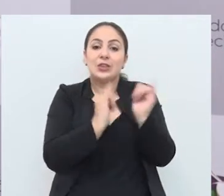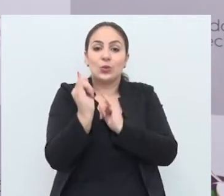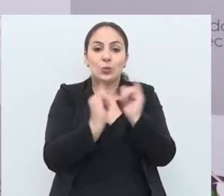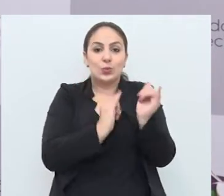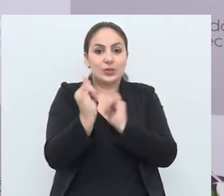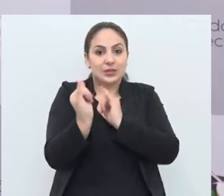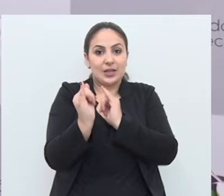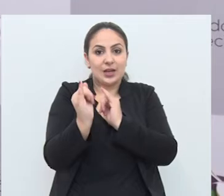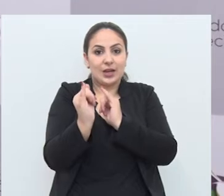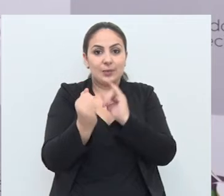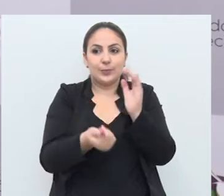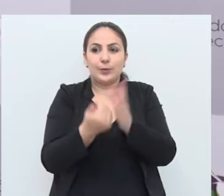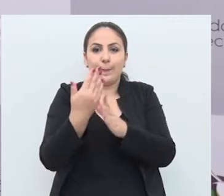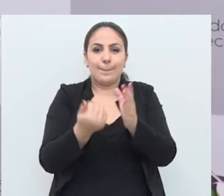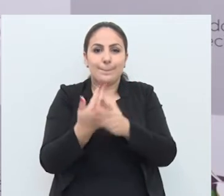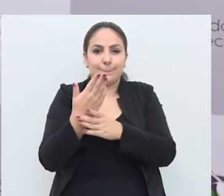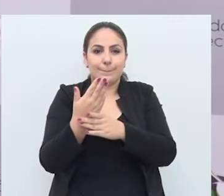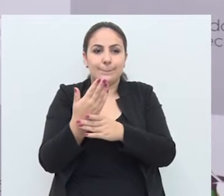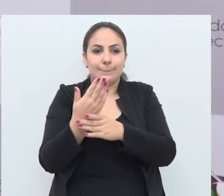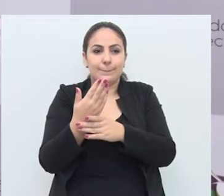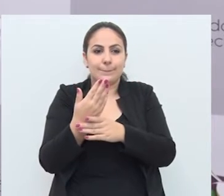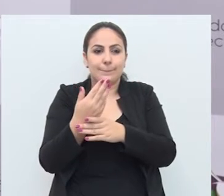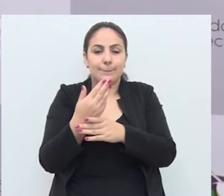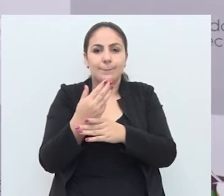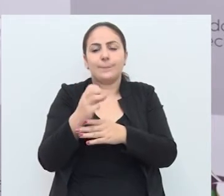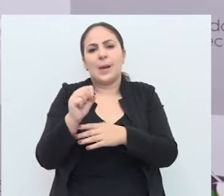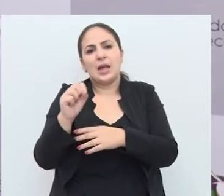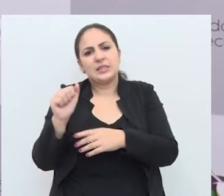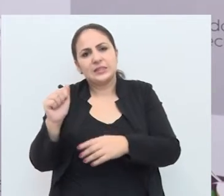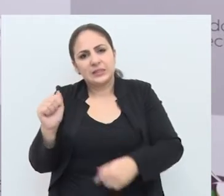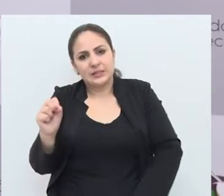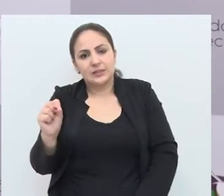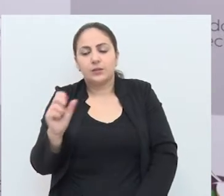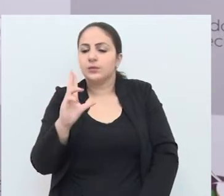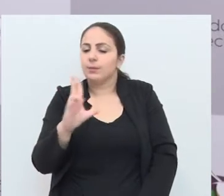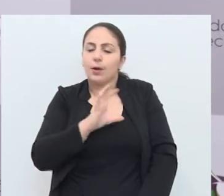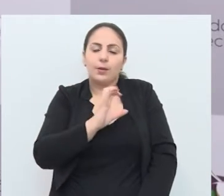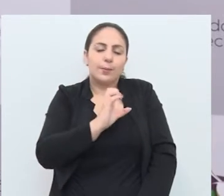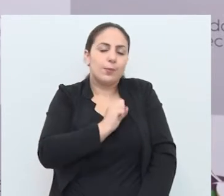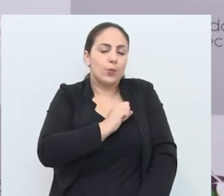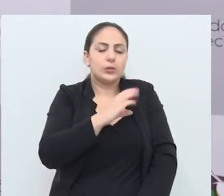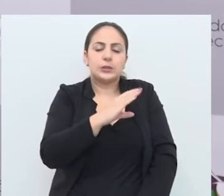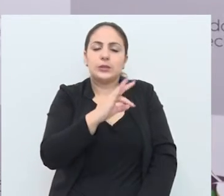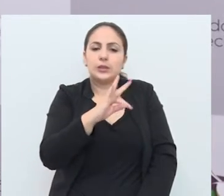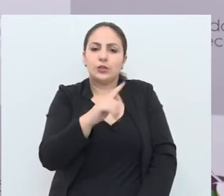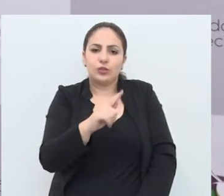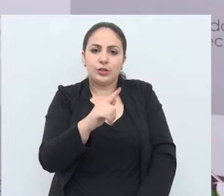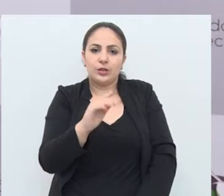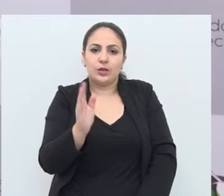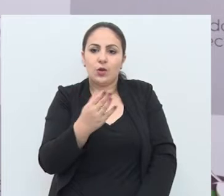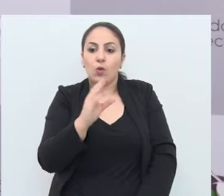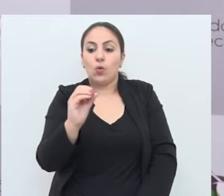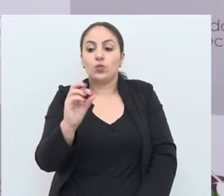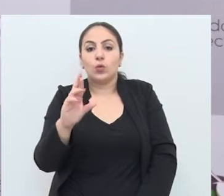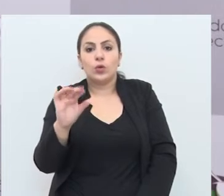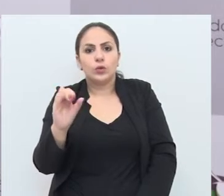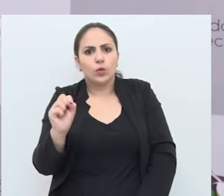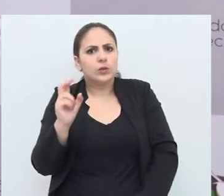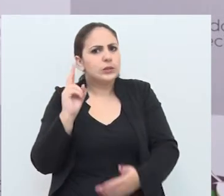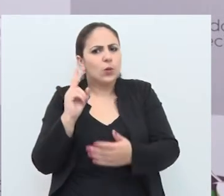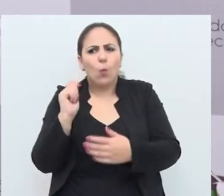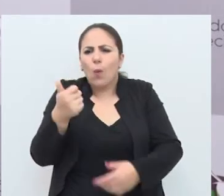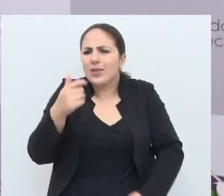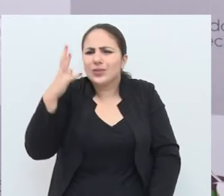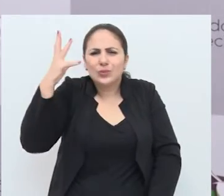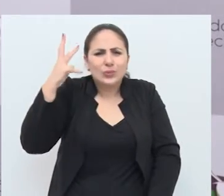indústria, também, na fábrica de maços em Maramã. E sempre teve aquele amor pelos CTGs do aeroporto. Até, inclusive, quase